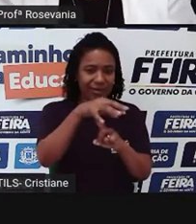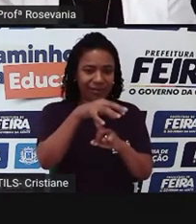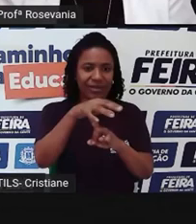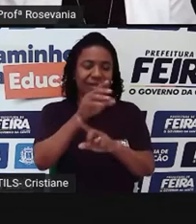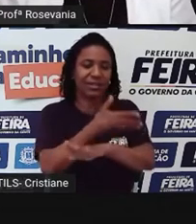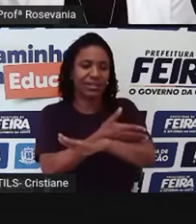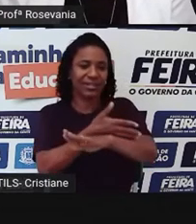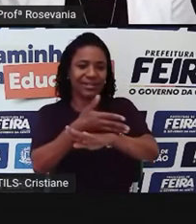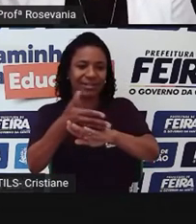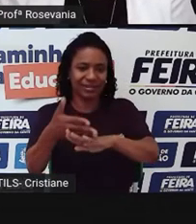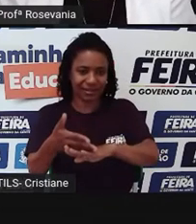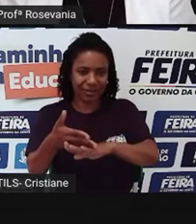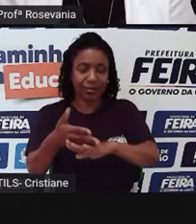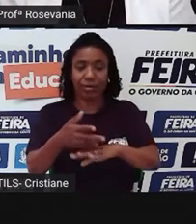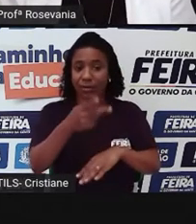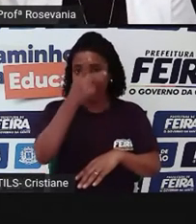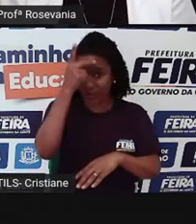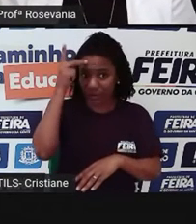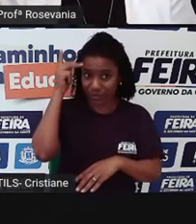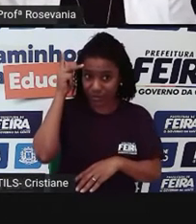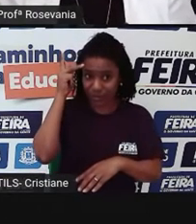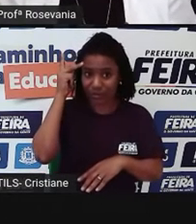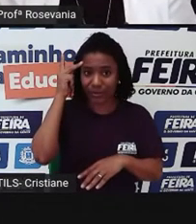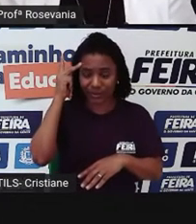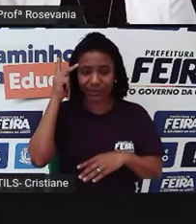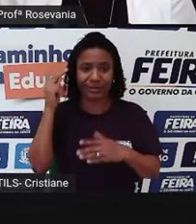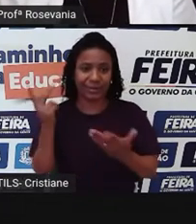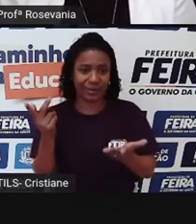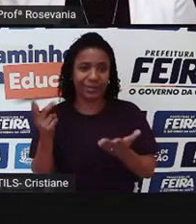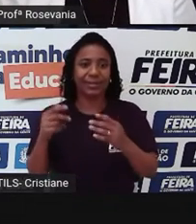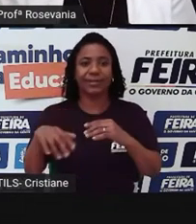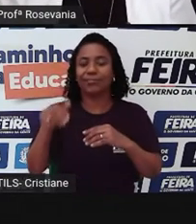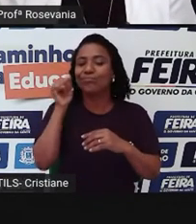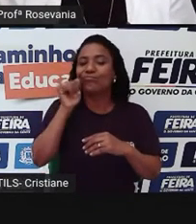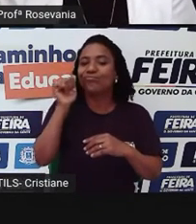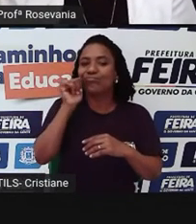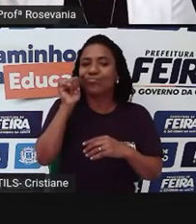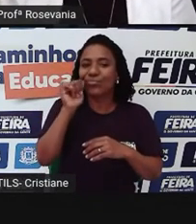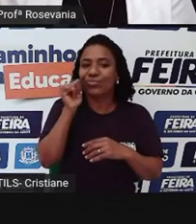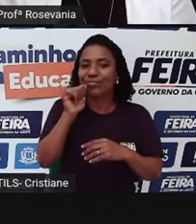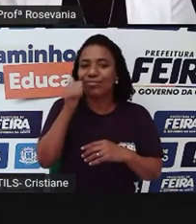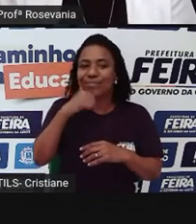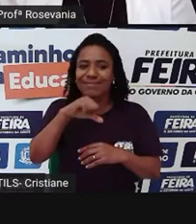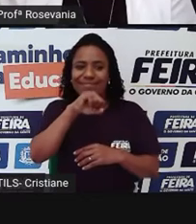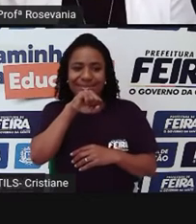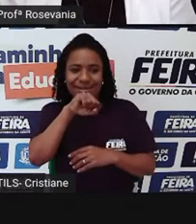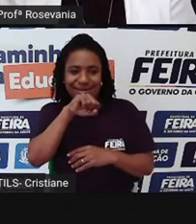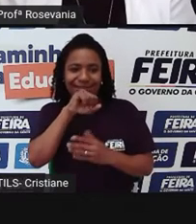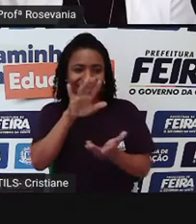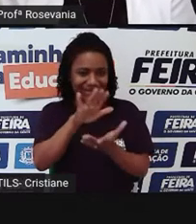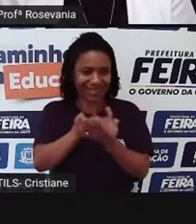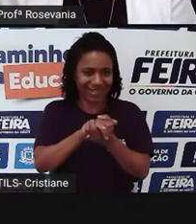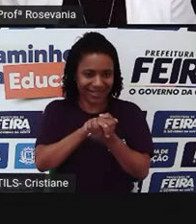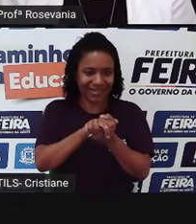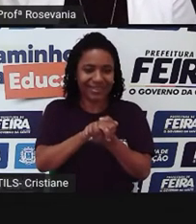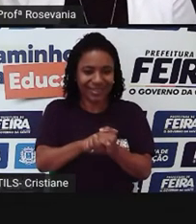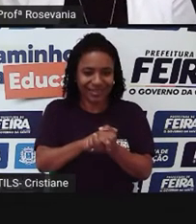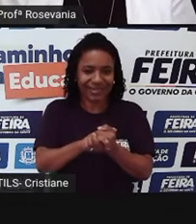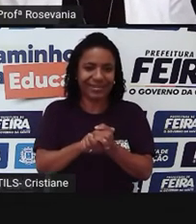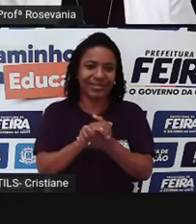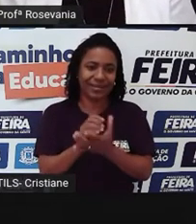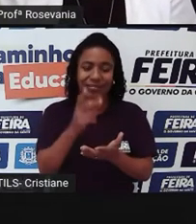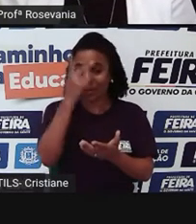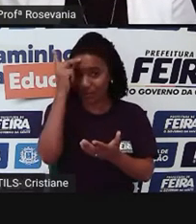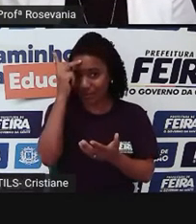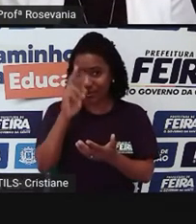donas de casa e aposentados, já que fazem compra nesses locais, requer, ou já que fazer compra nesses locais requer